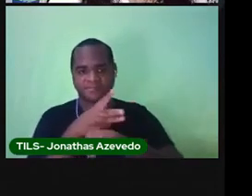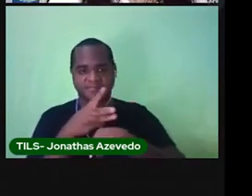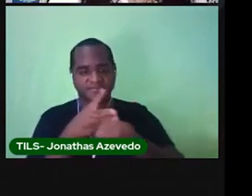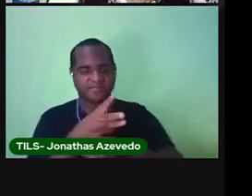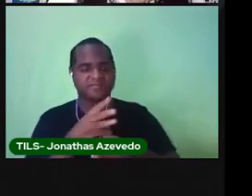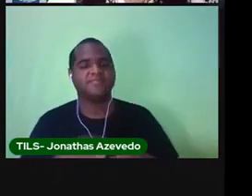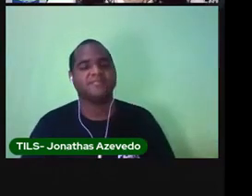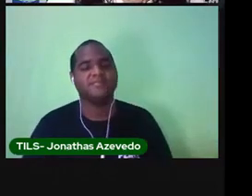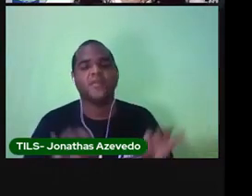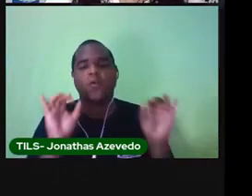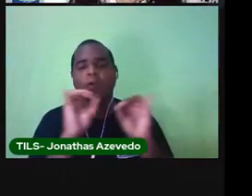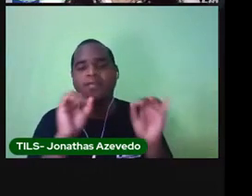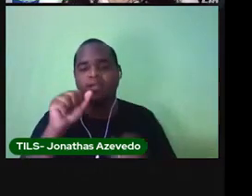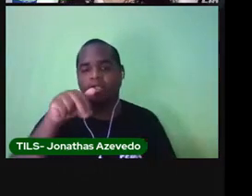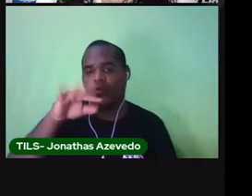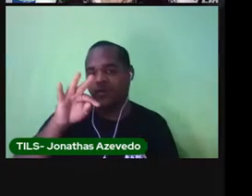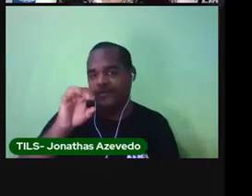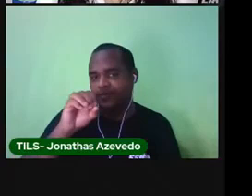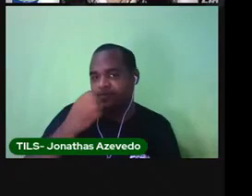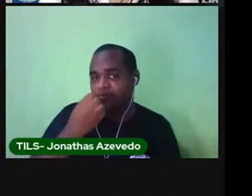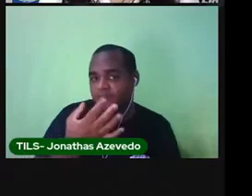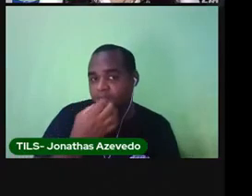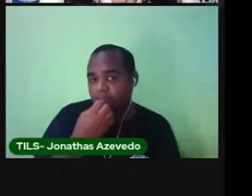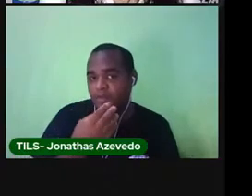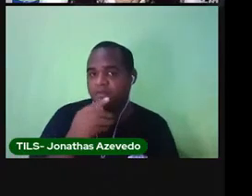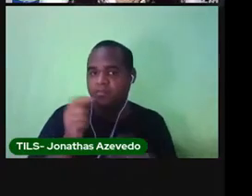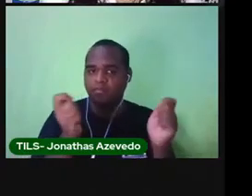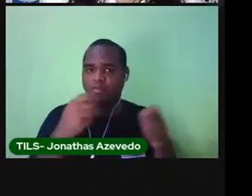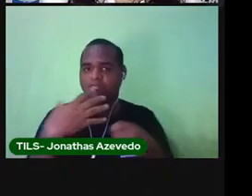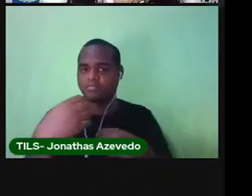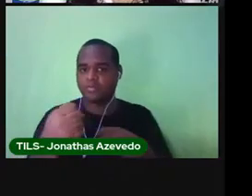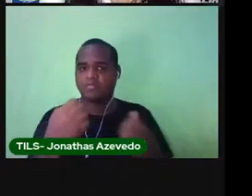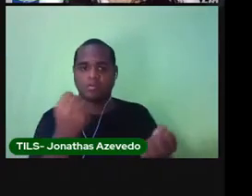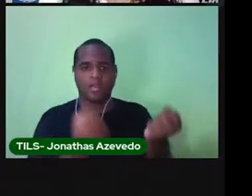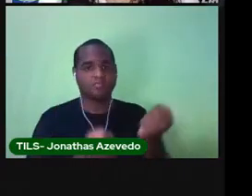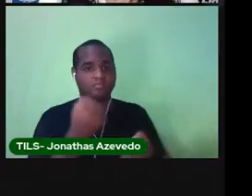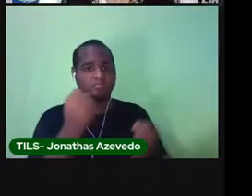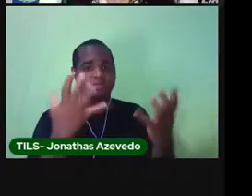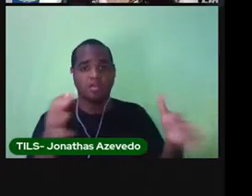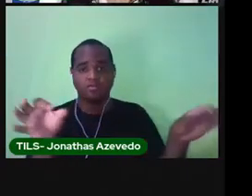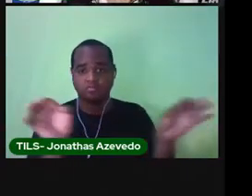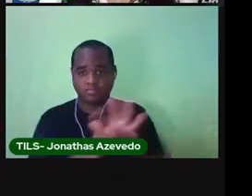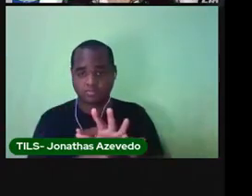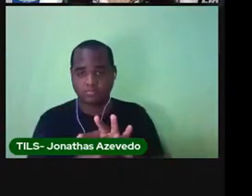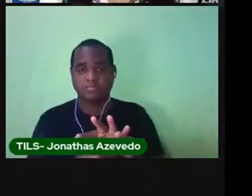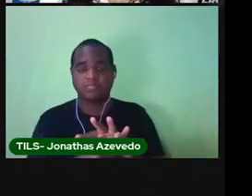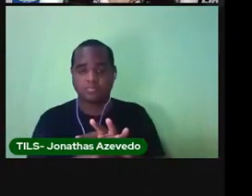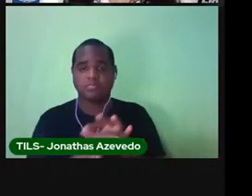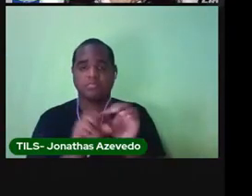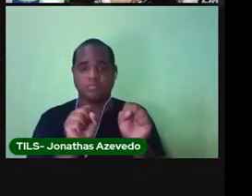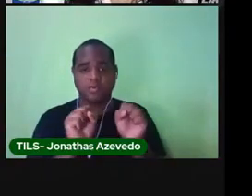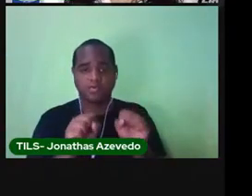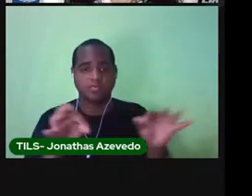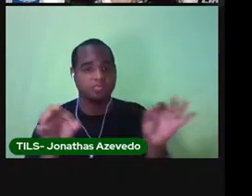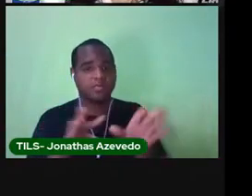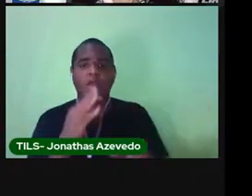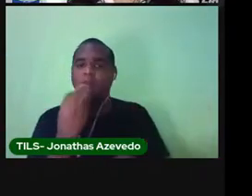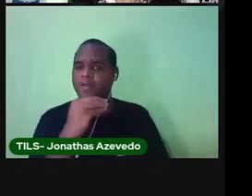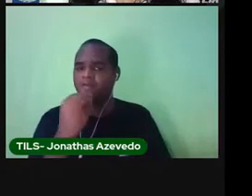Oi, seu Antônio. Você pode vir pegar o seu veículo. Eu já terminei o seu serviço.